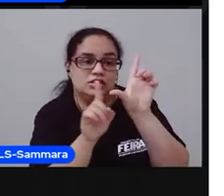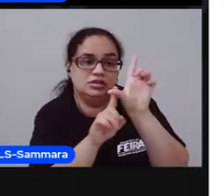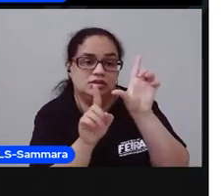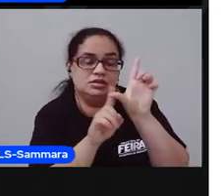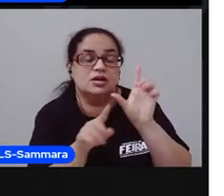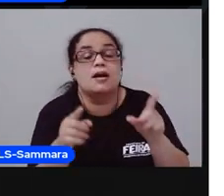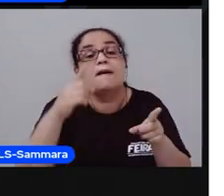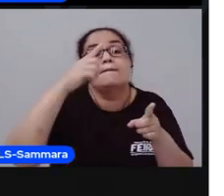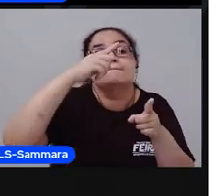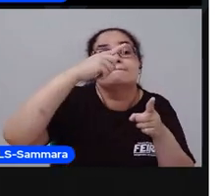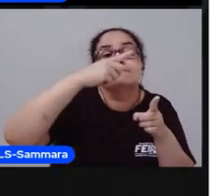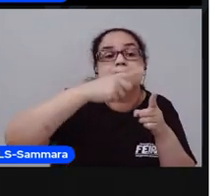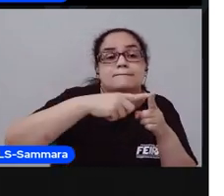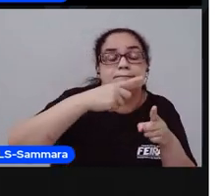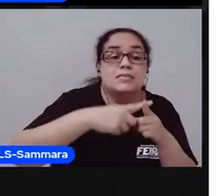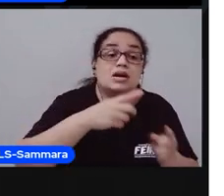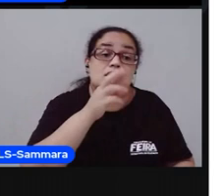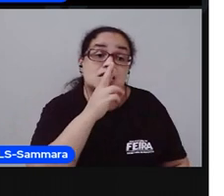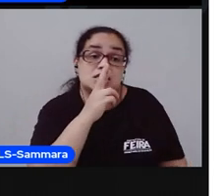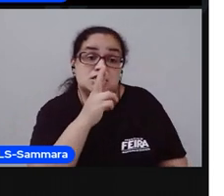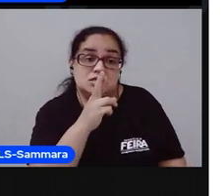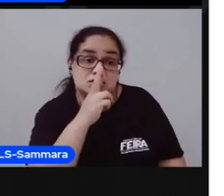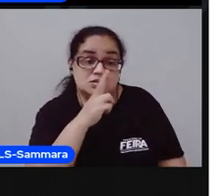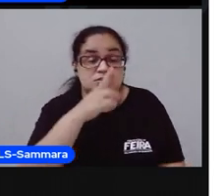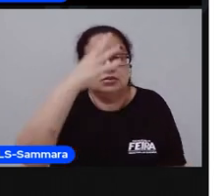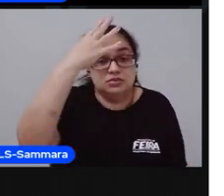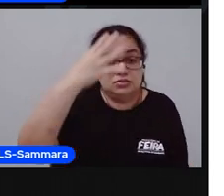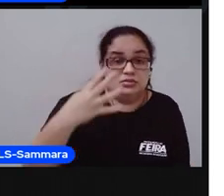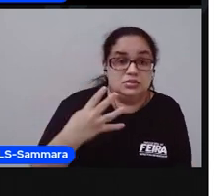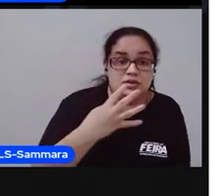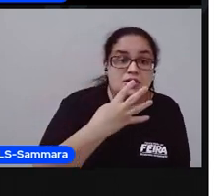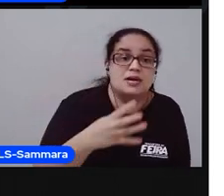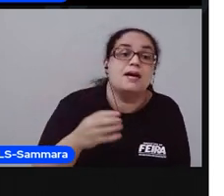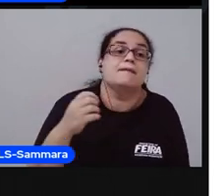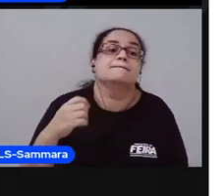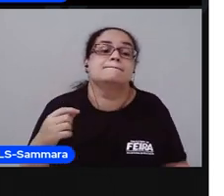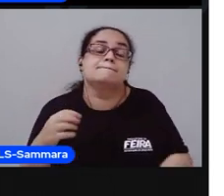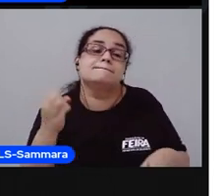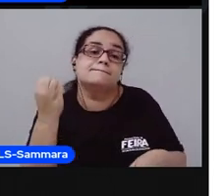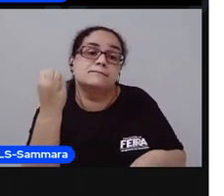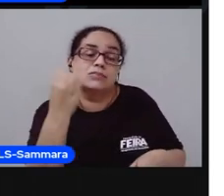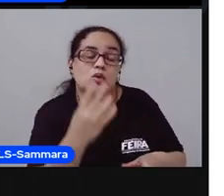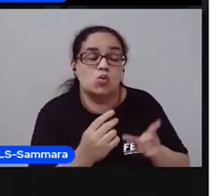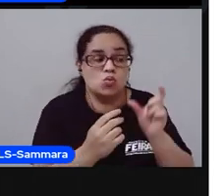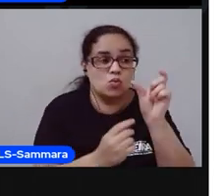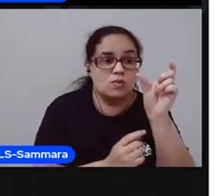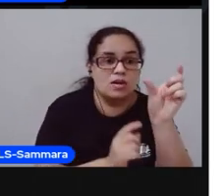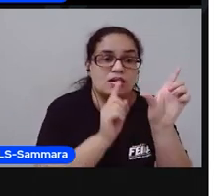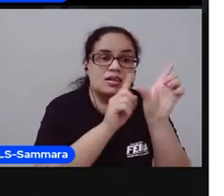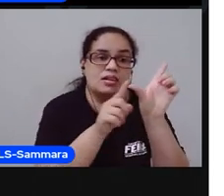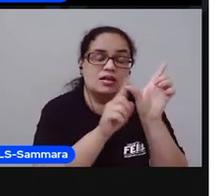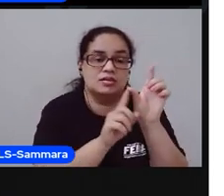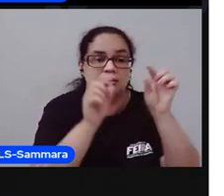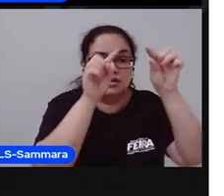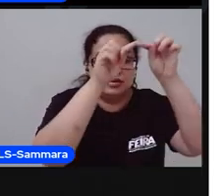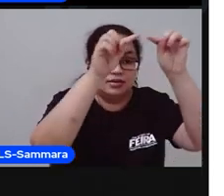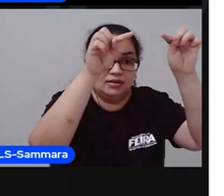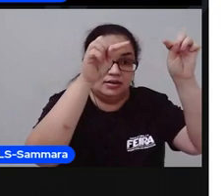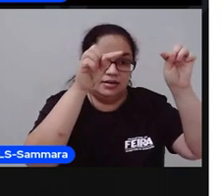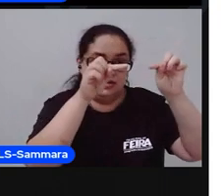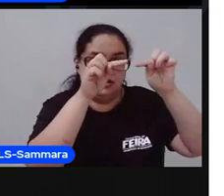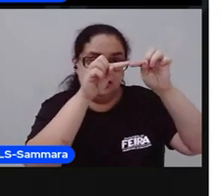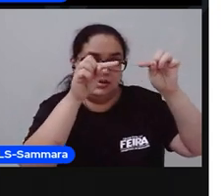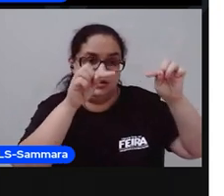Porque pra responder a cruzadinha, você vai precisar colocar uma letra em cada quadrinho